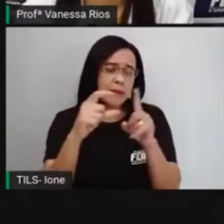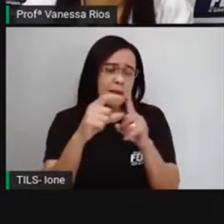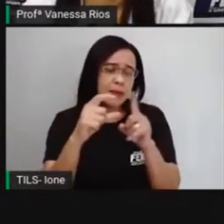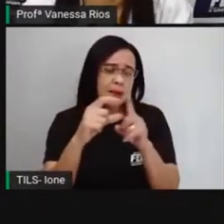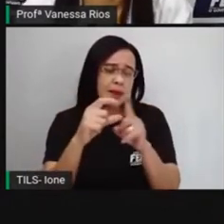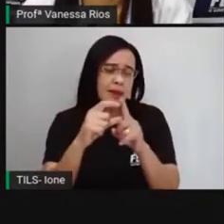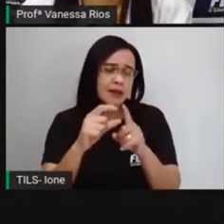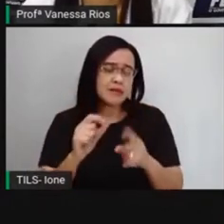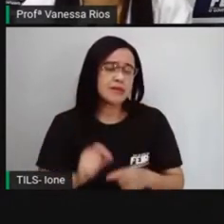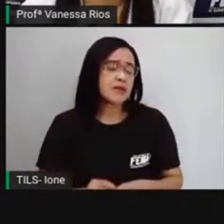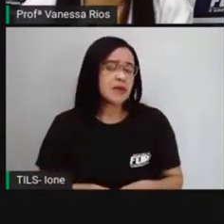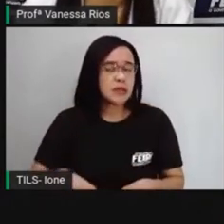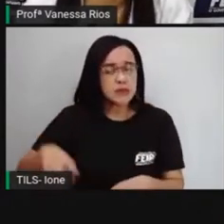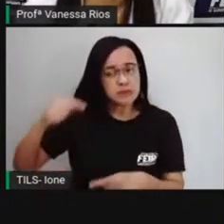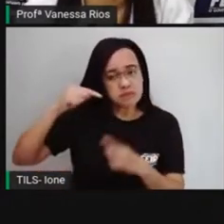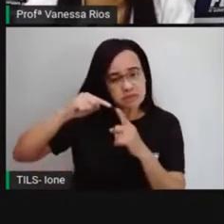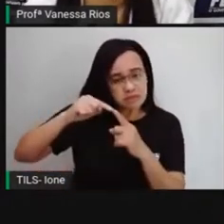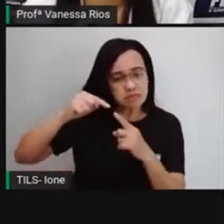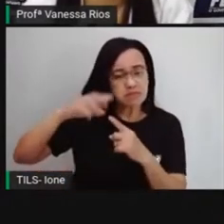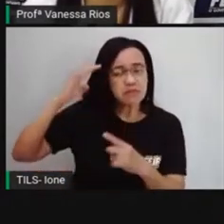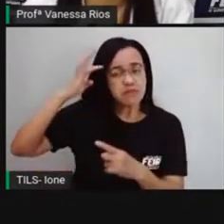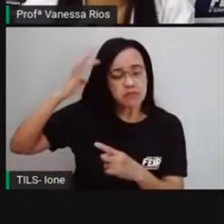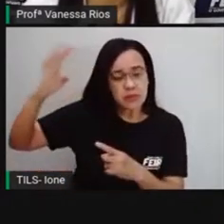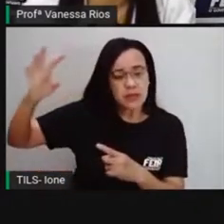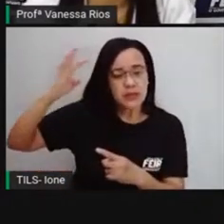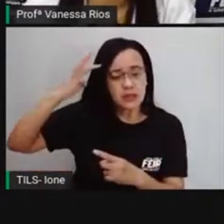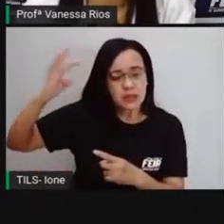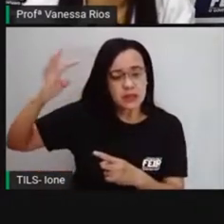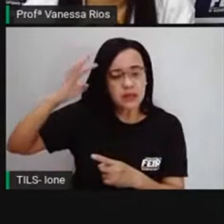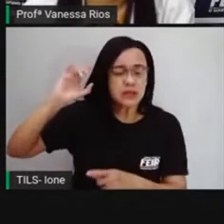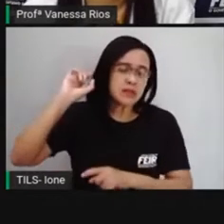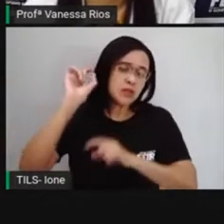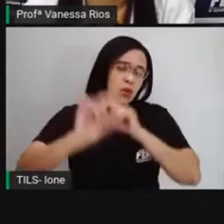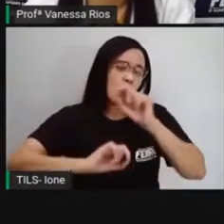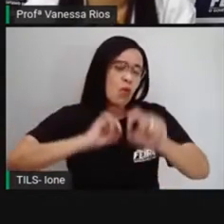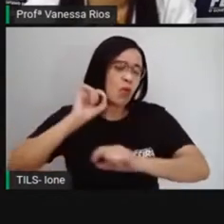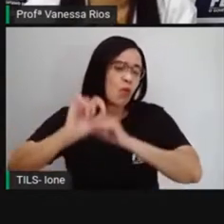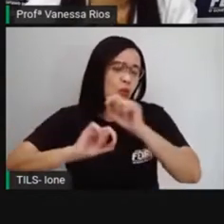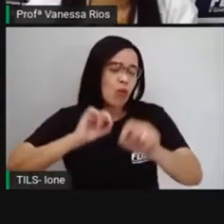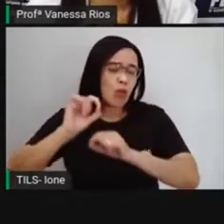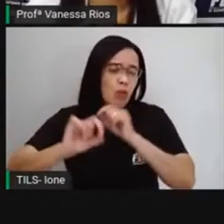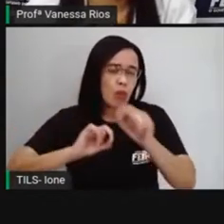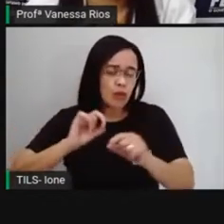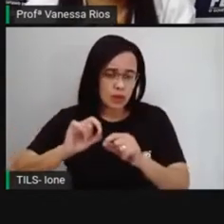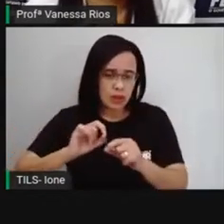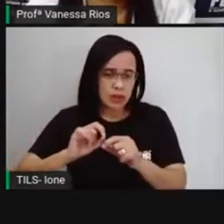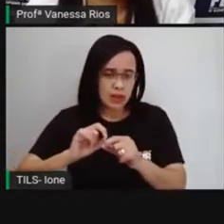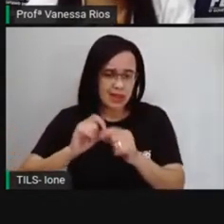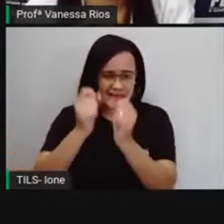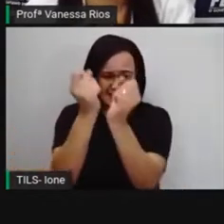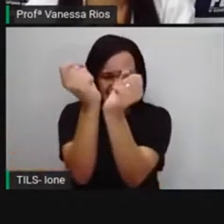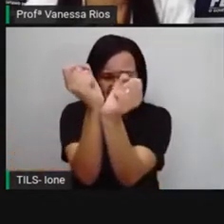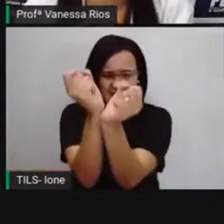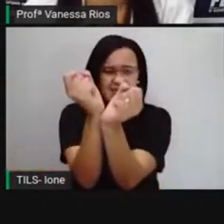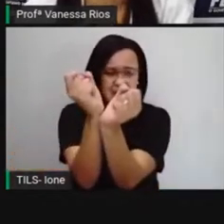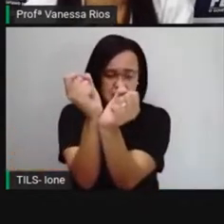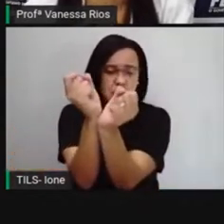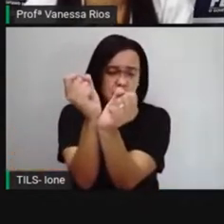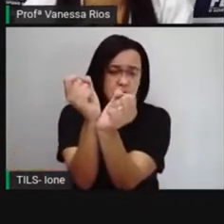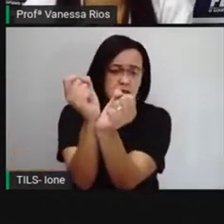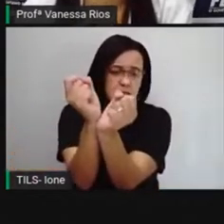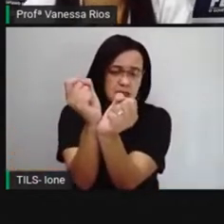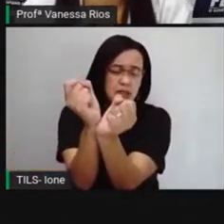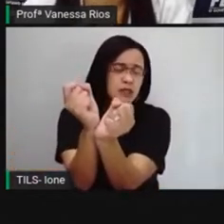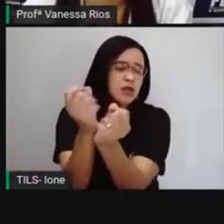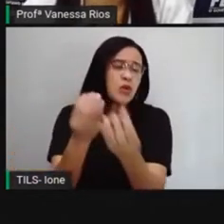reflexão, um pensamento de que essa situação é algo contrário à vontade da pessoa que está vivendo